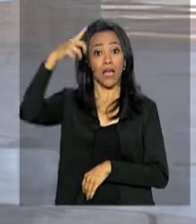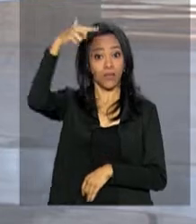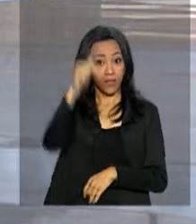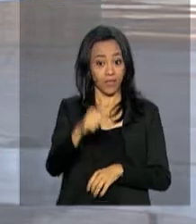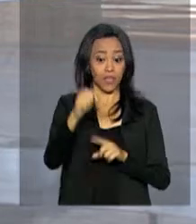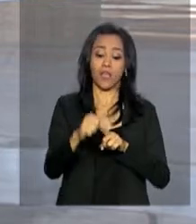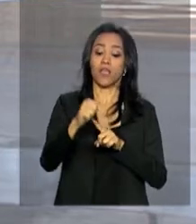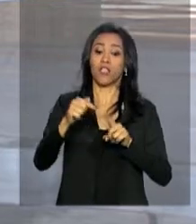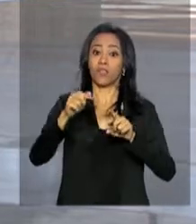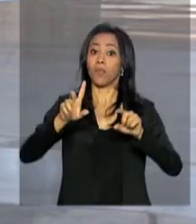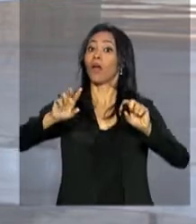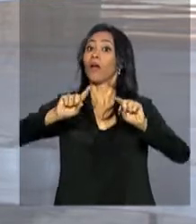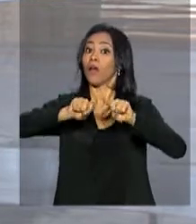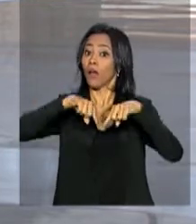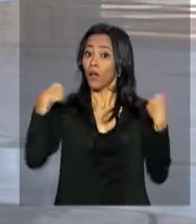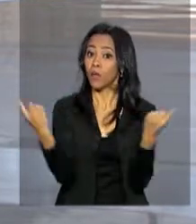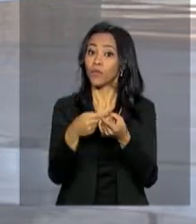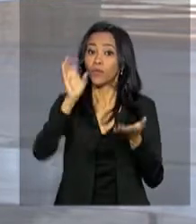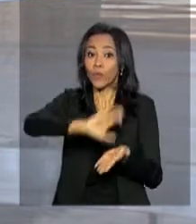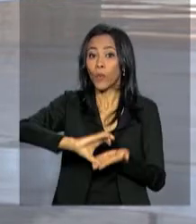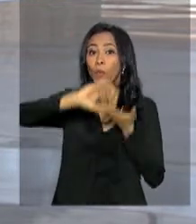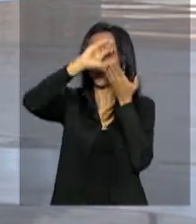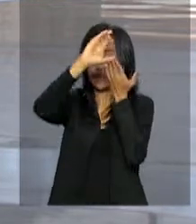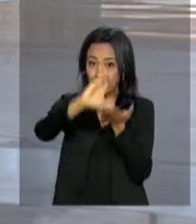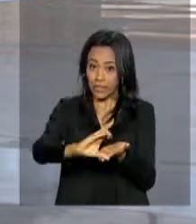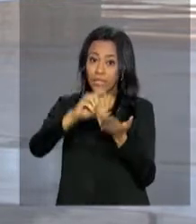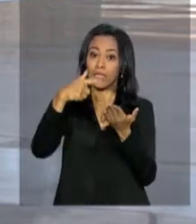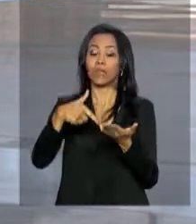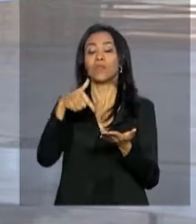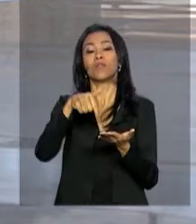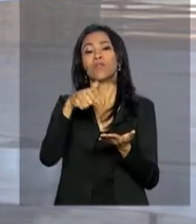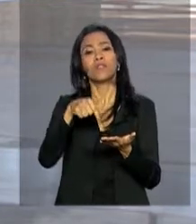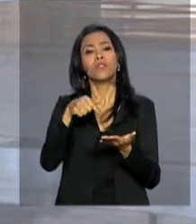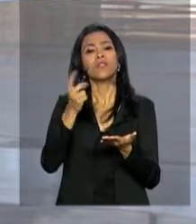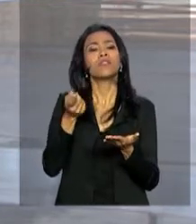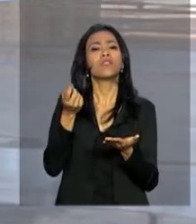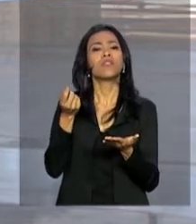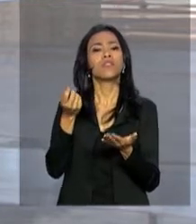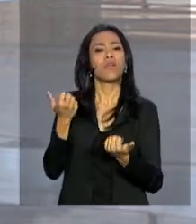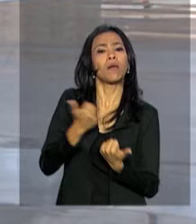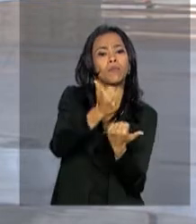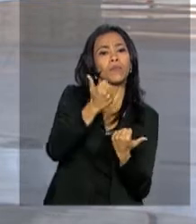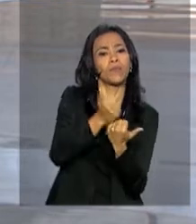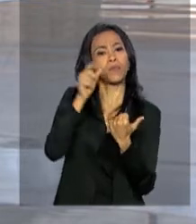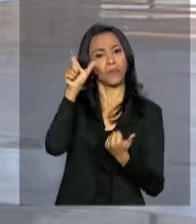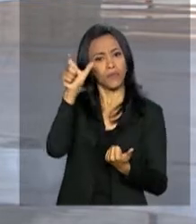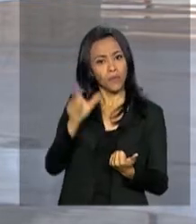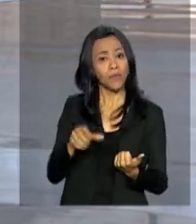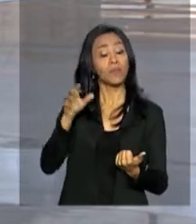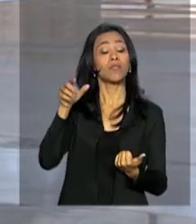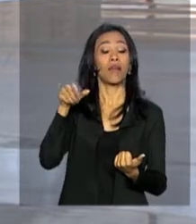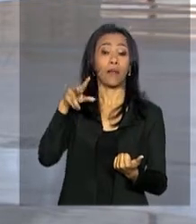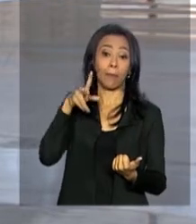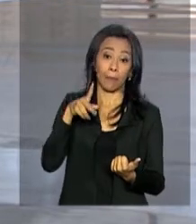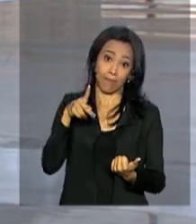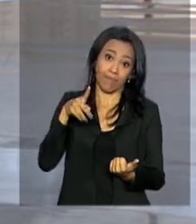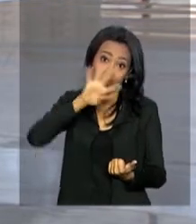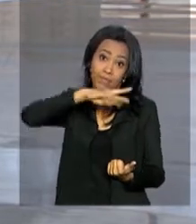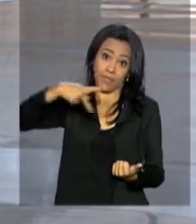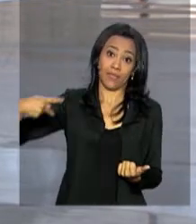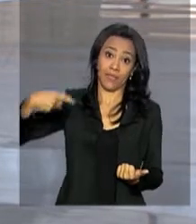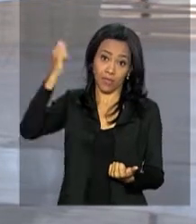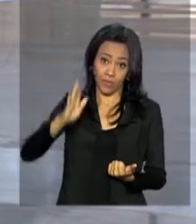Conselho do Programa de Parcerias de Investimentos da Presidência da República, o PPI. Nesse